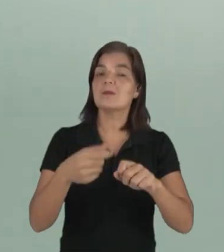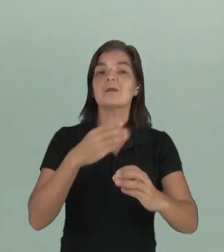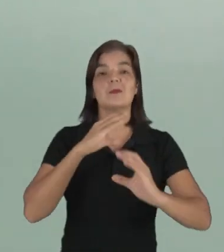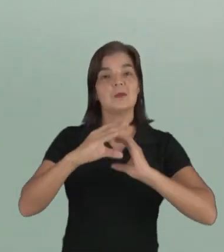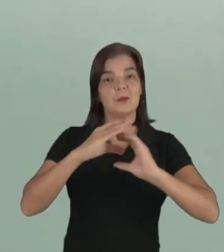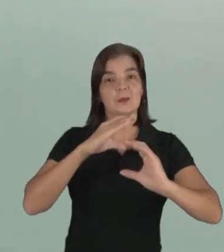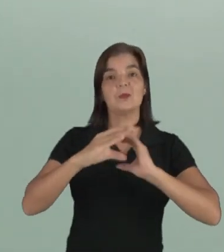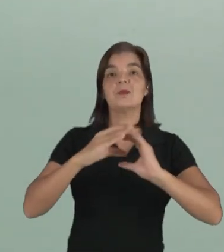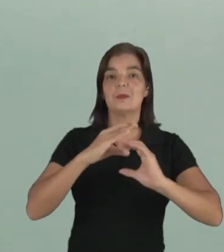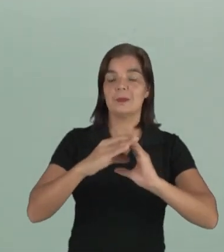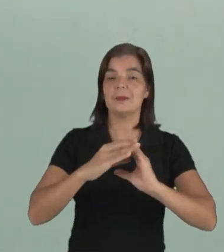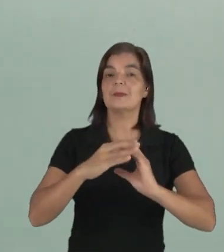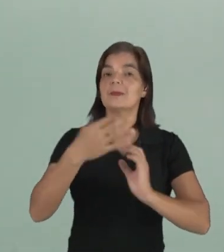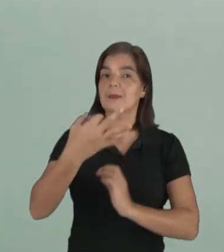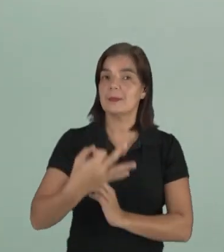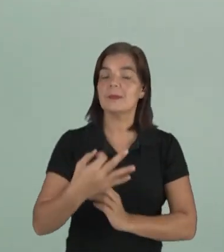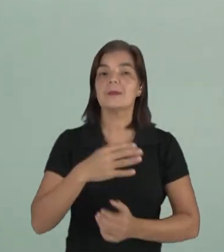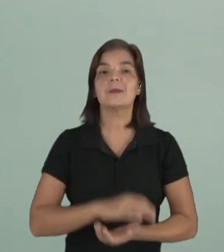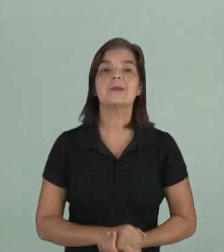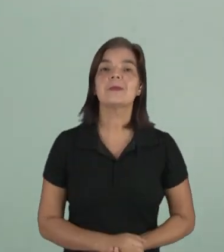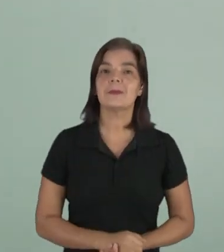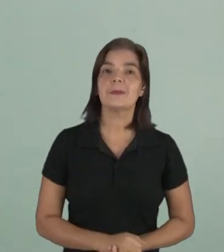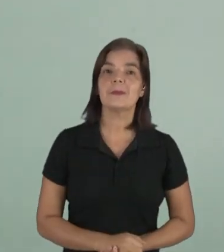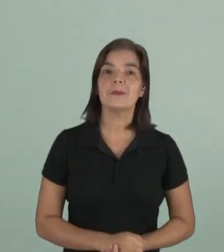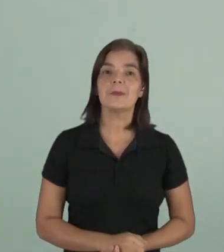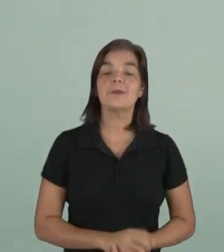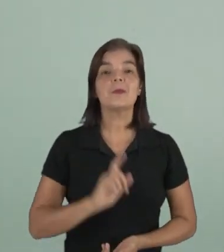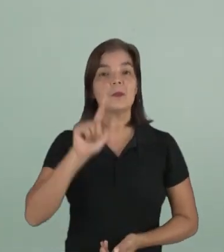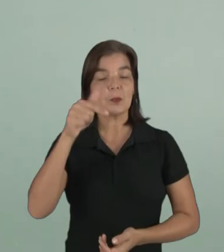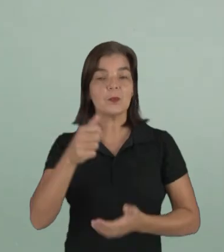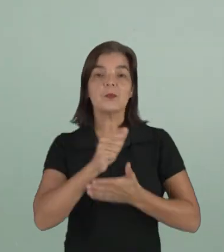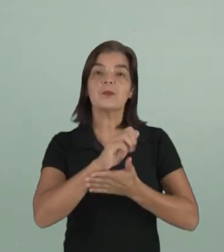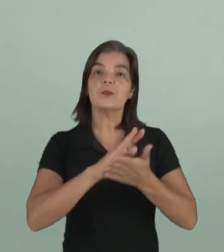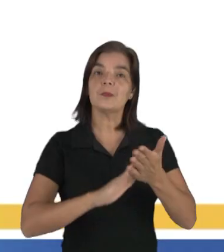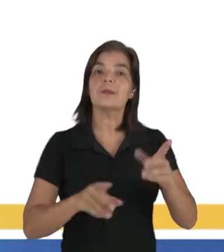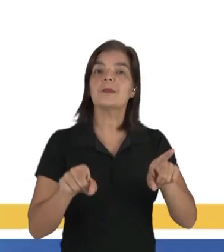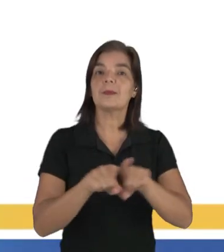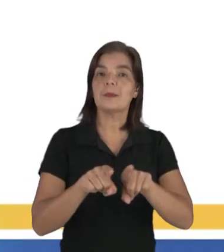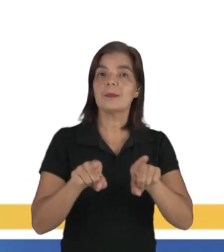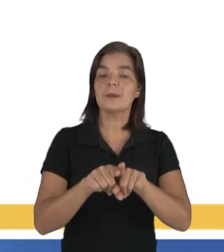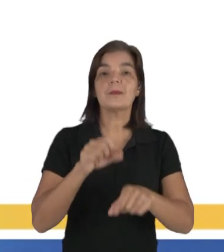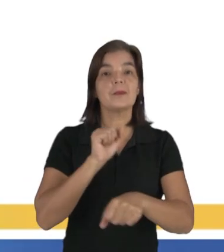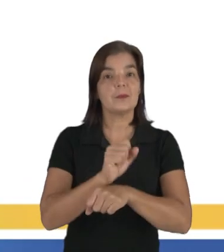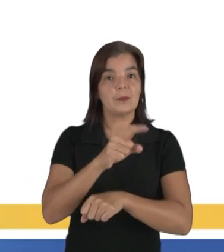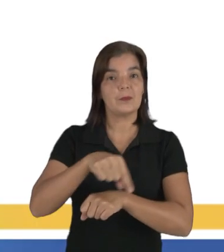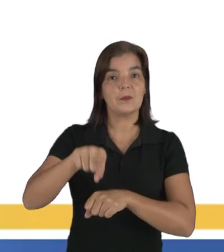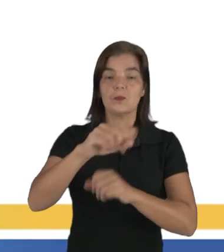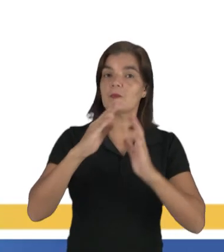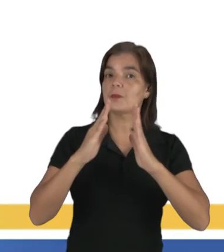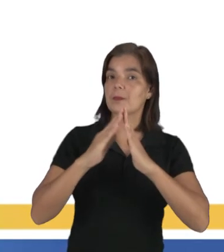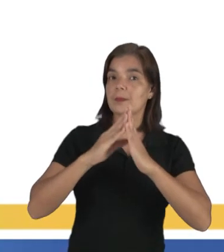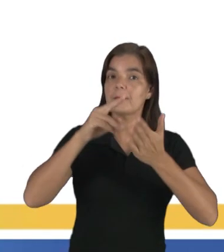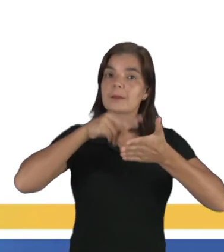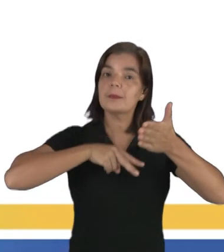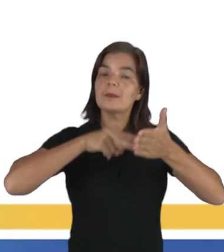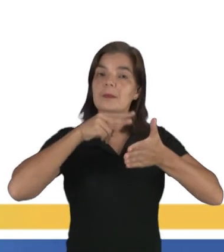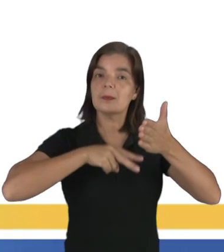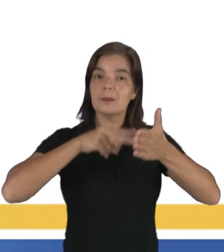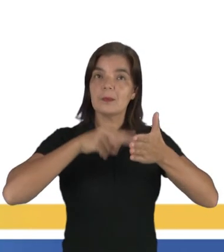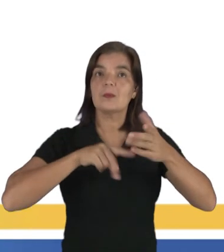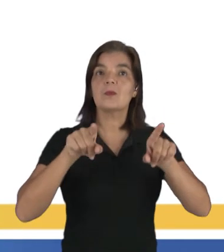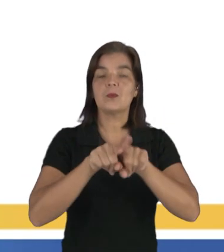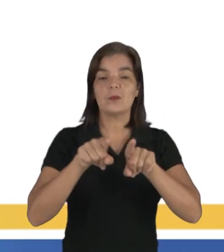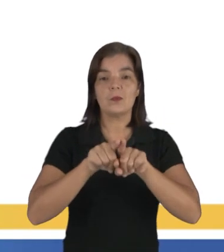comunicação seja estabelecida. Certinho? Tenho aqui outra atividade, espero que vocês vejam aí quando